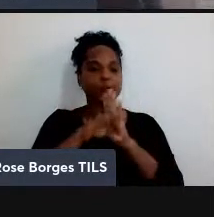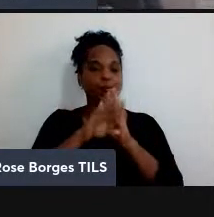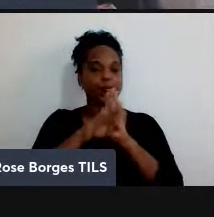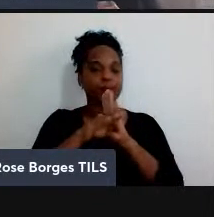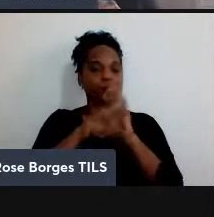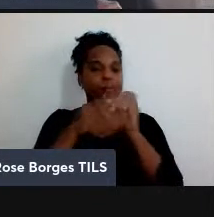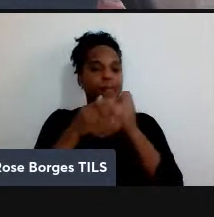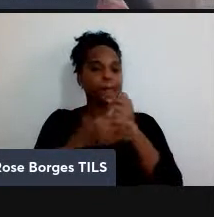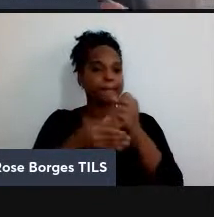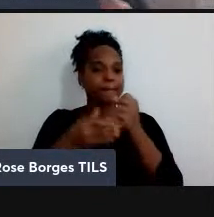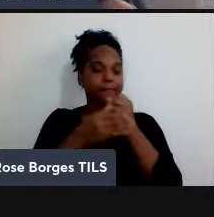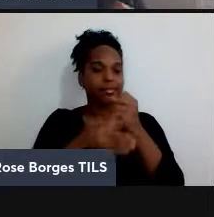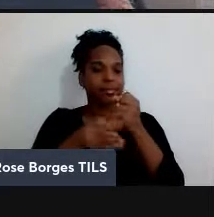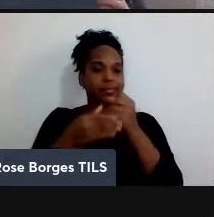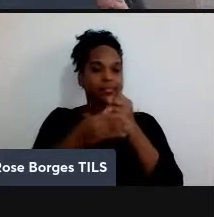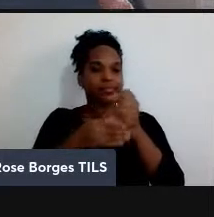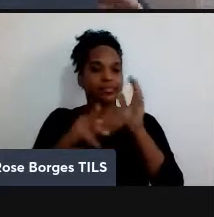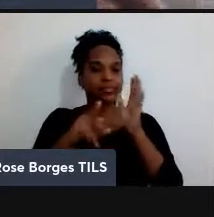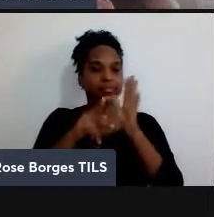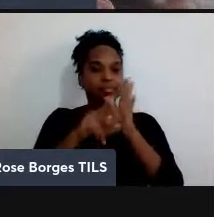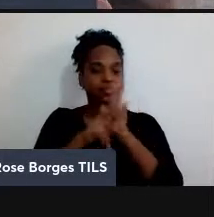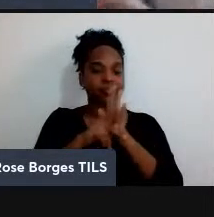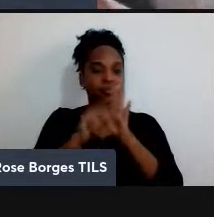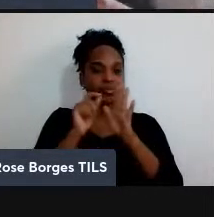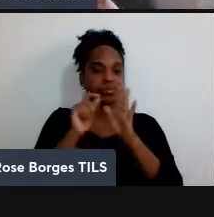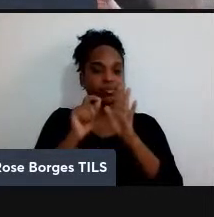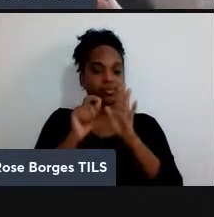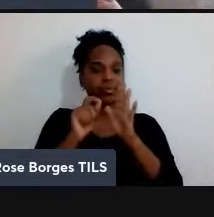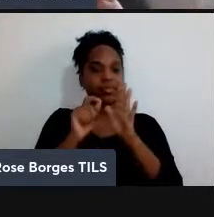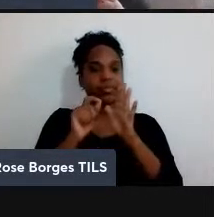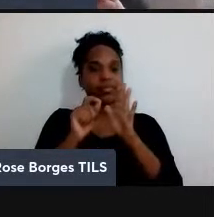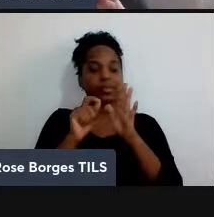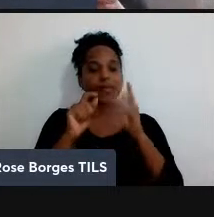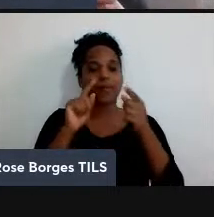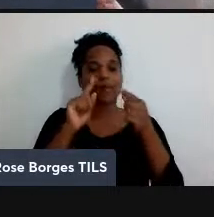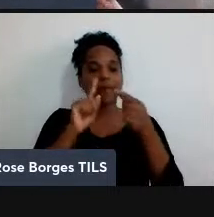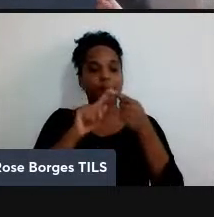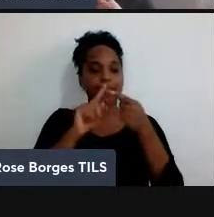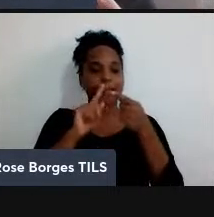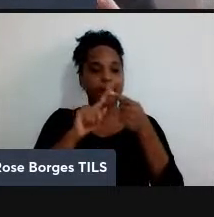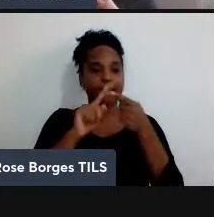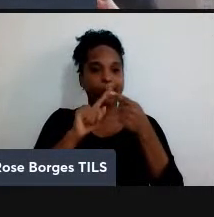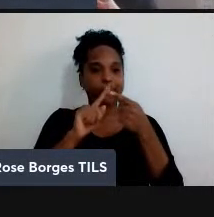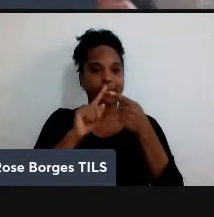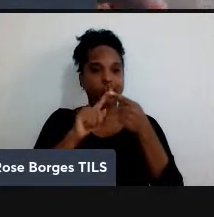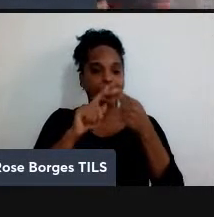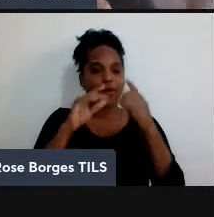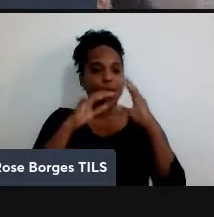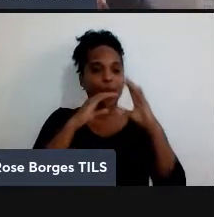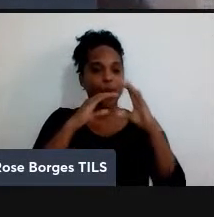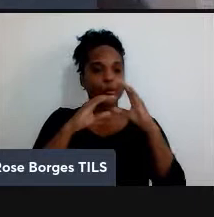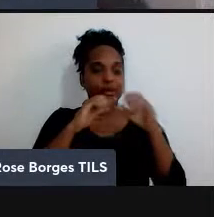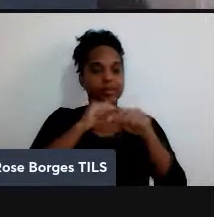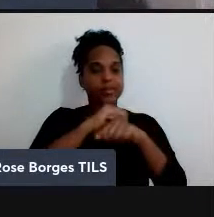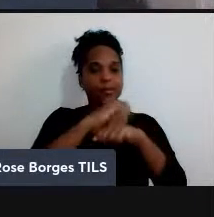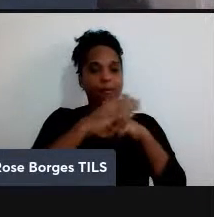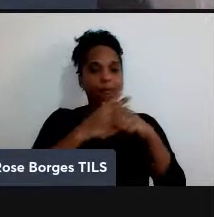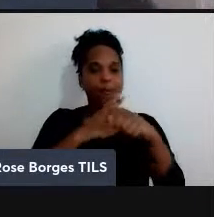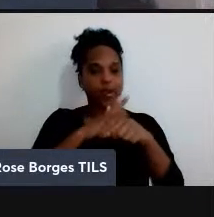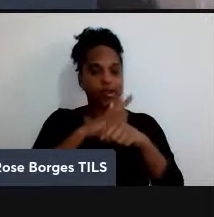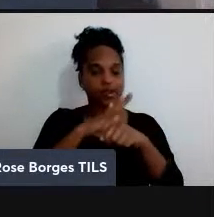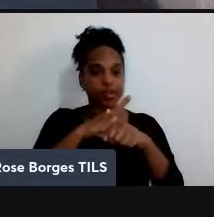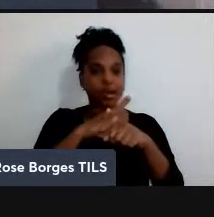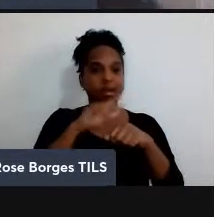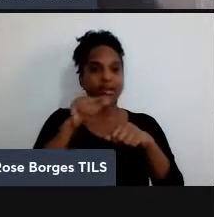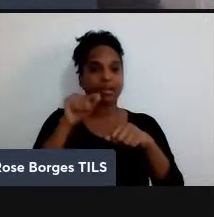a informação quântica, falar de duas aplicações. A primeira que a gente vai mencionar aqui é a comunicação quântica e passada essa,